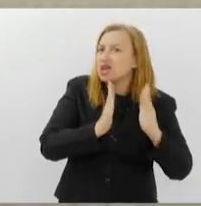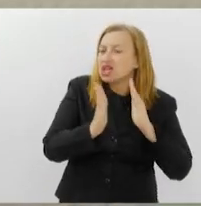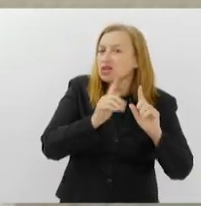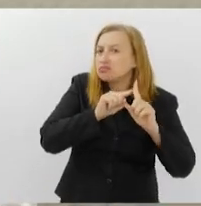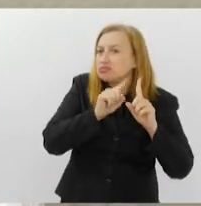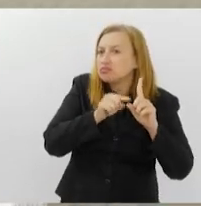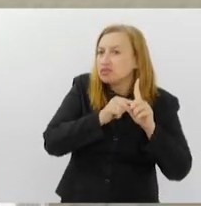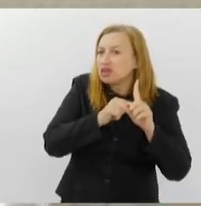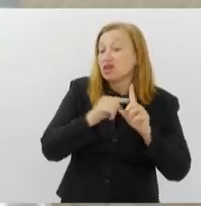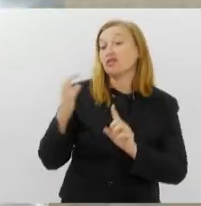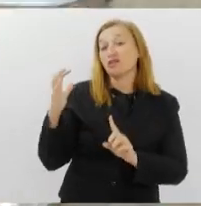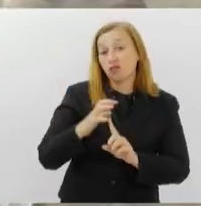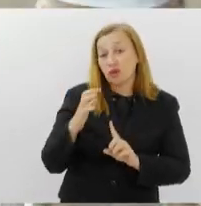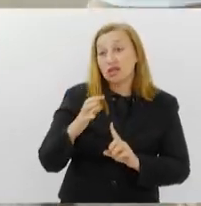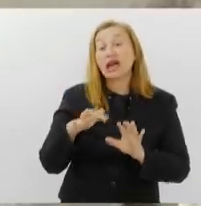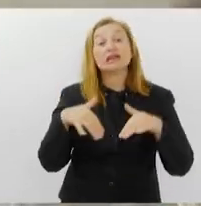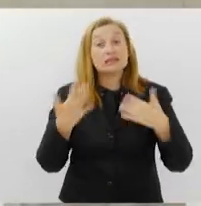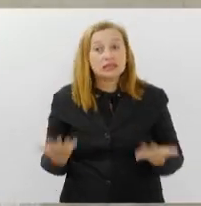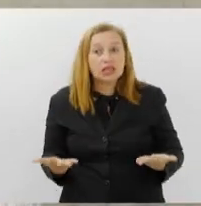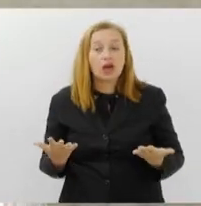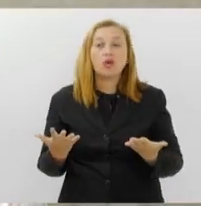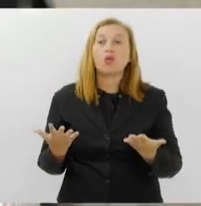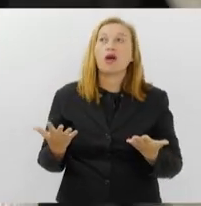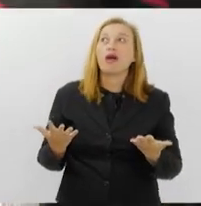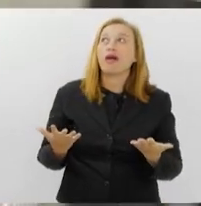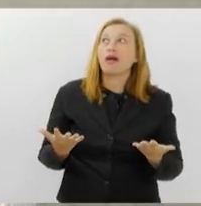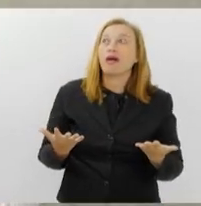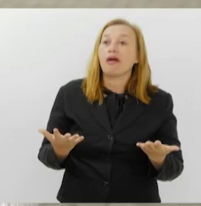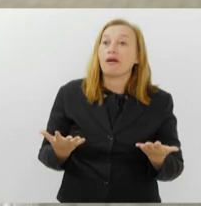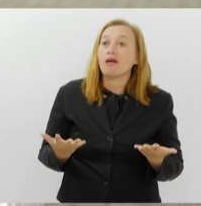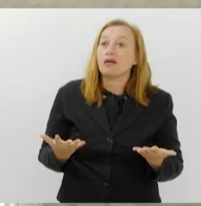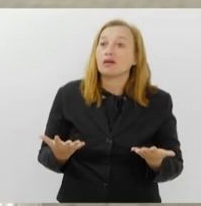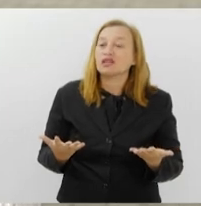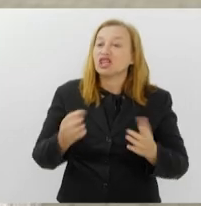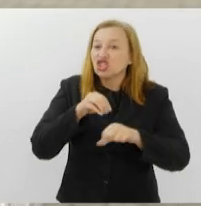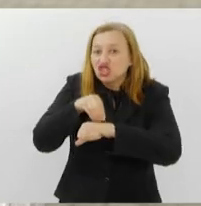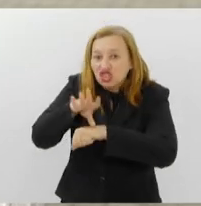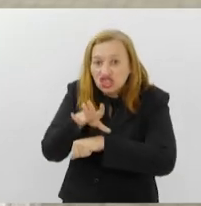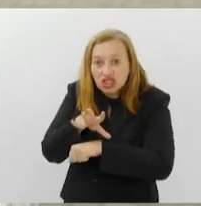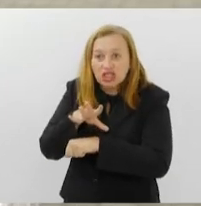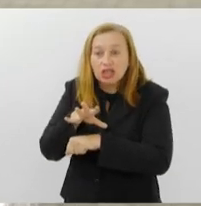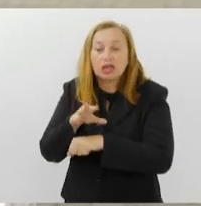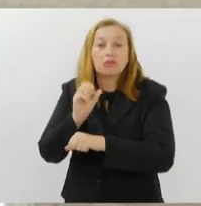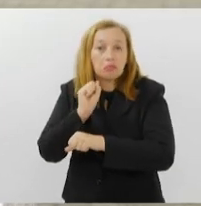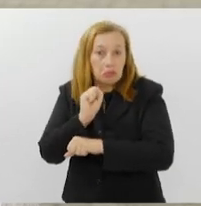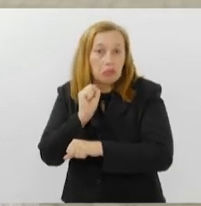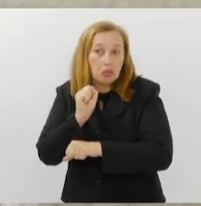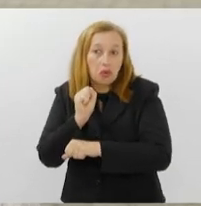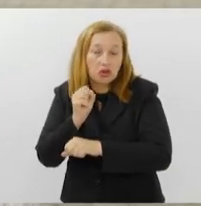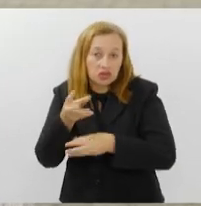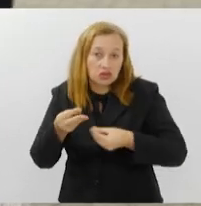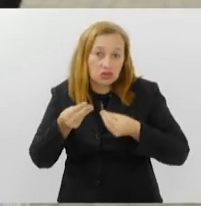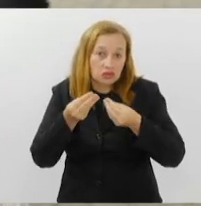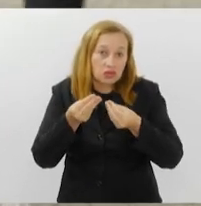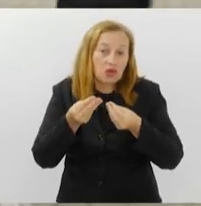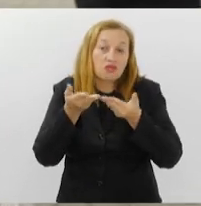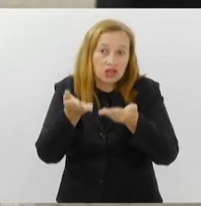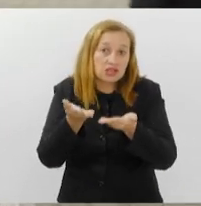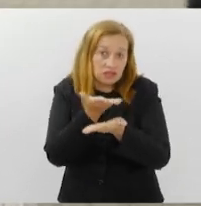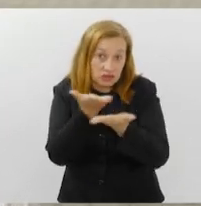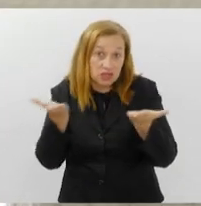gestação vai influenciar. Então, a maior dica que eu posso entregar é que você não